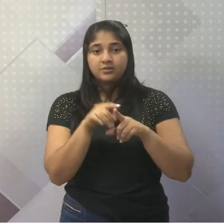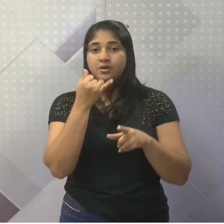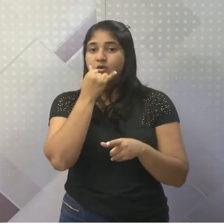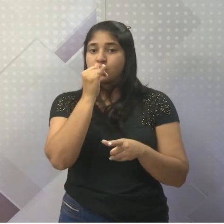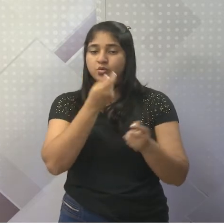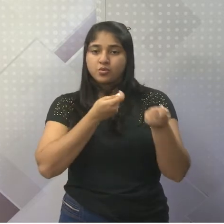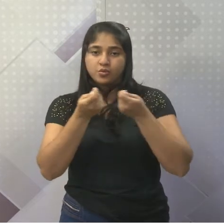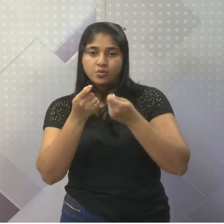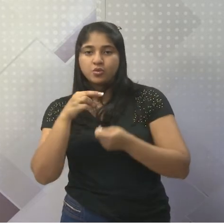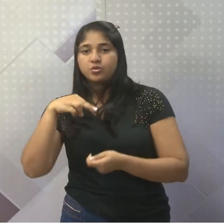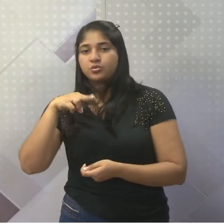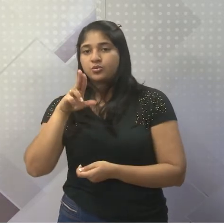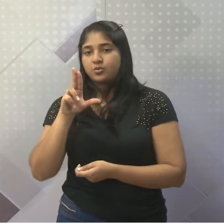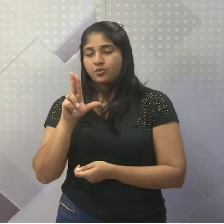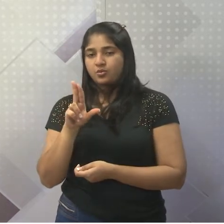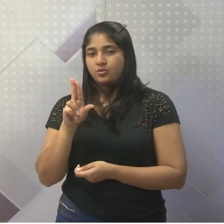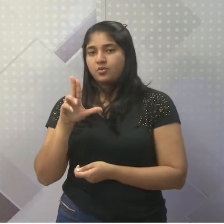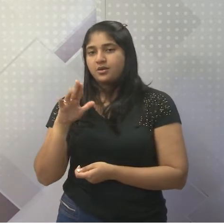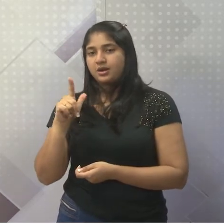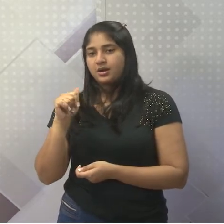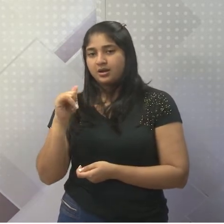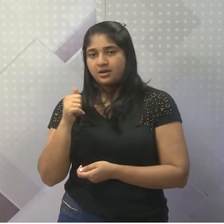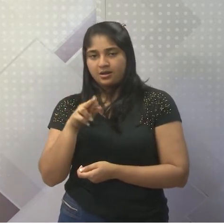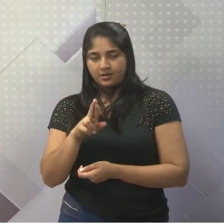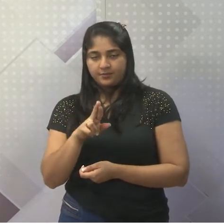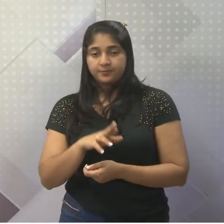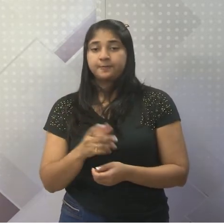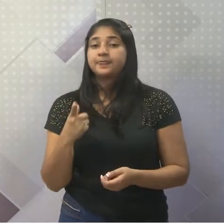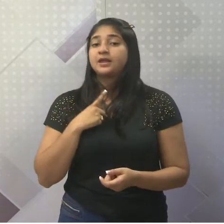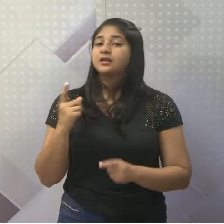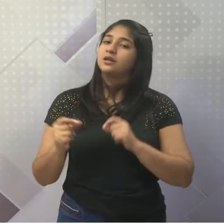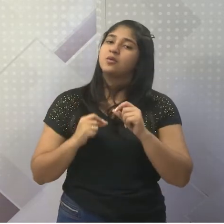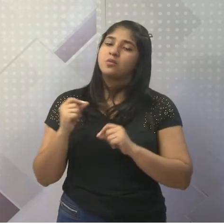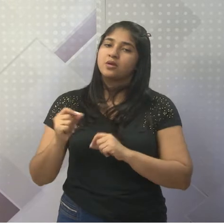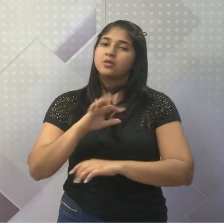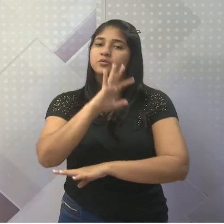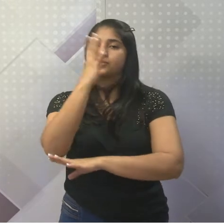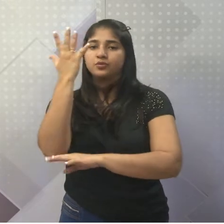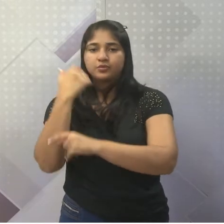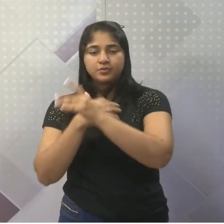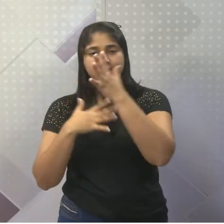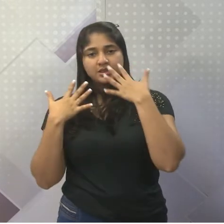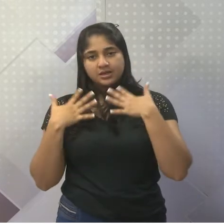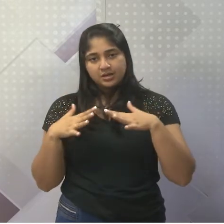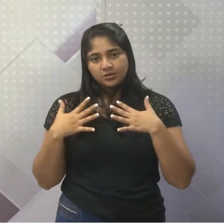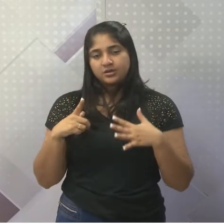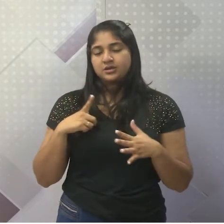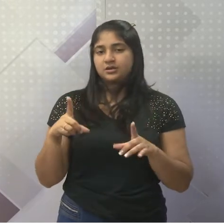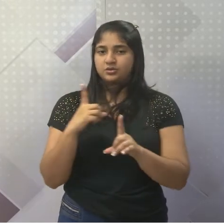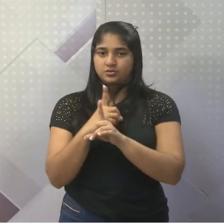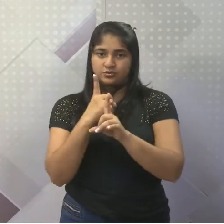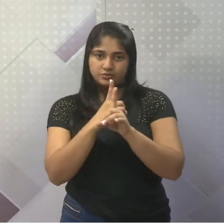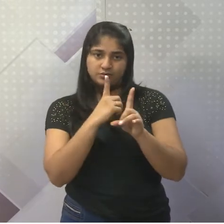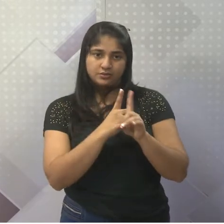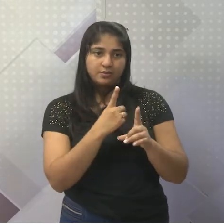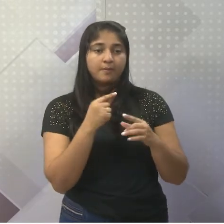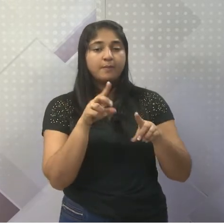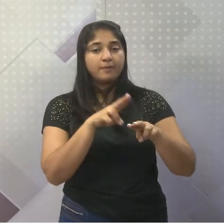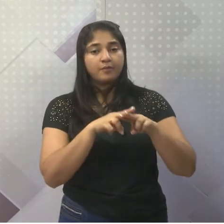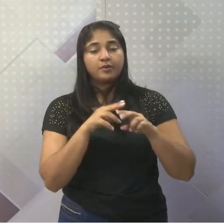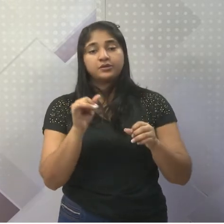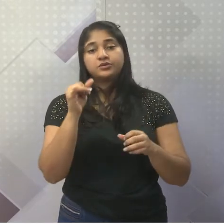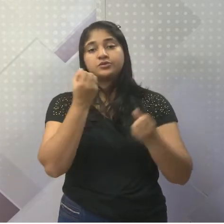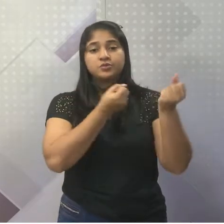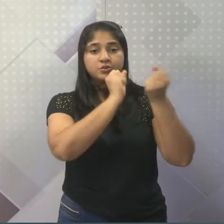nuclear. Então o país conta com grandes reservas naturais, o que beneficia a concentração de indústrias em seu